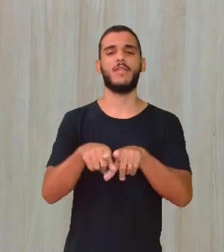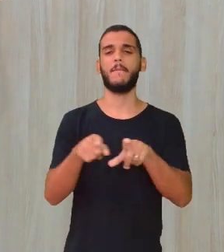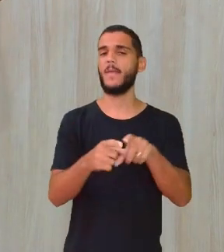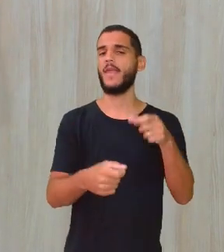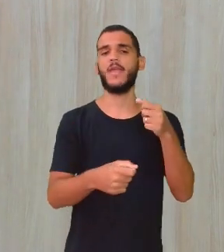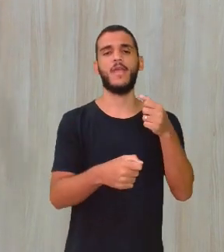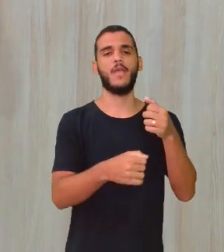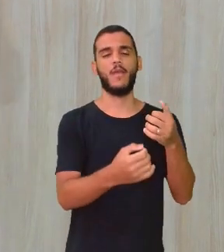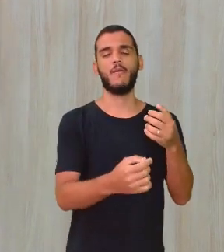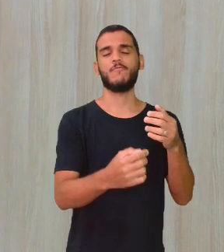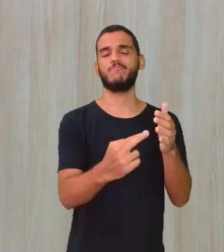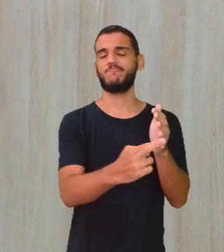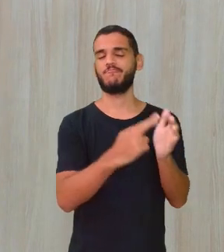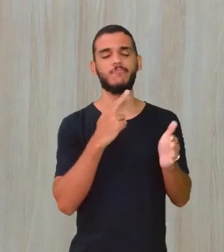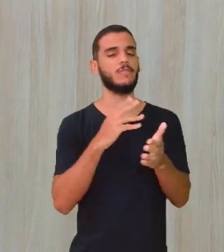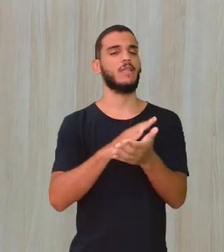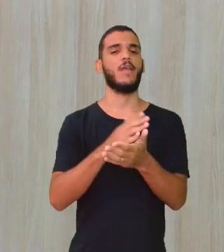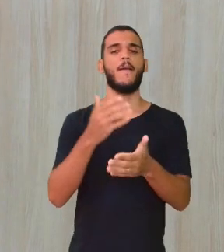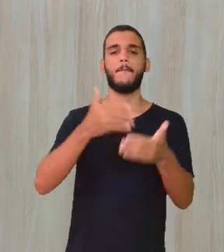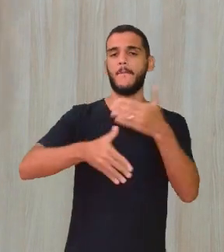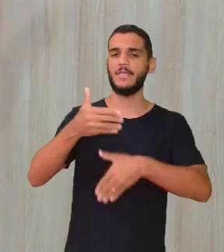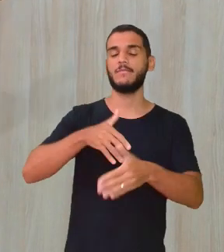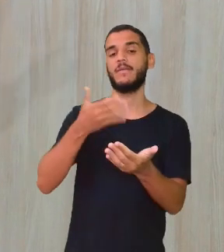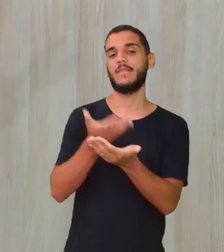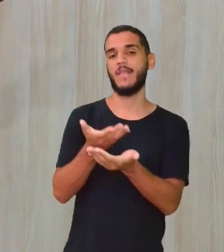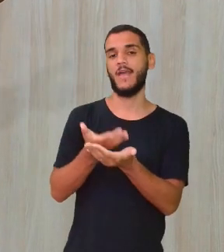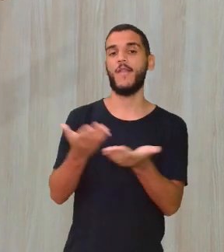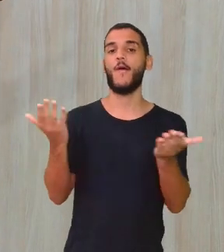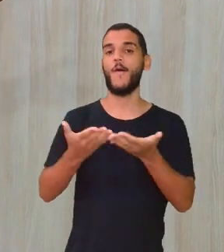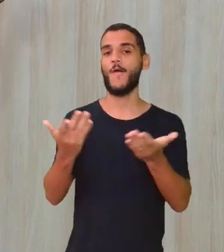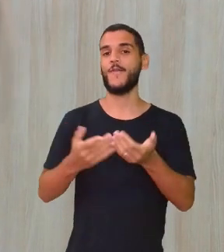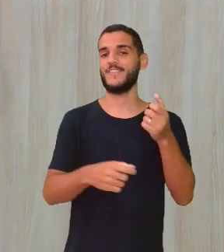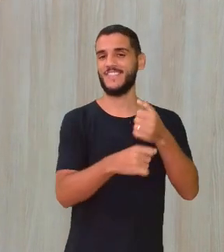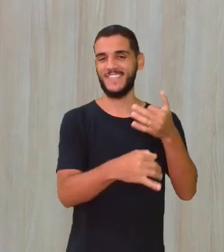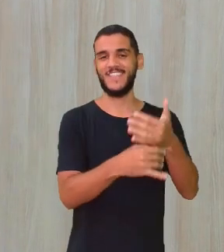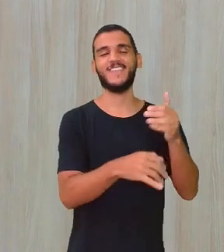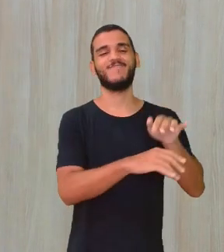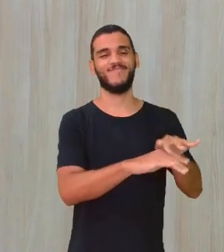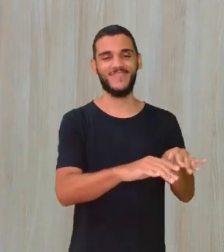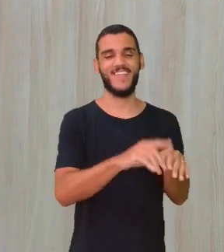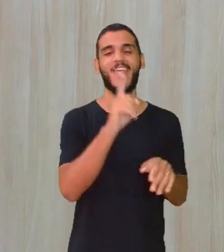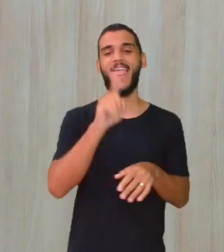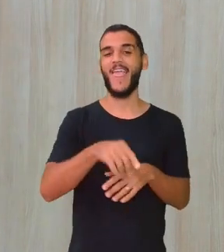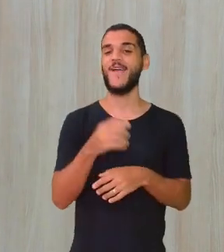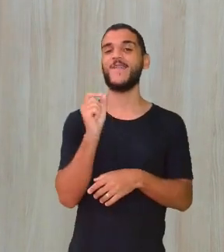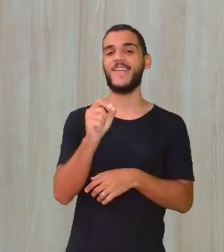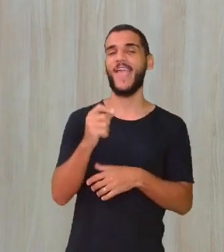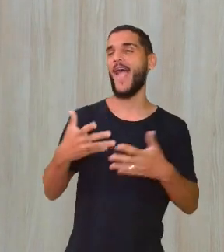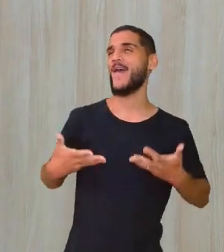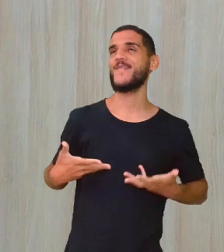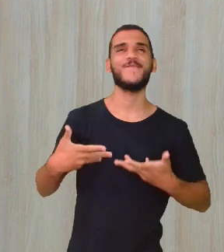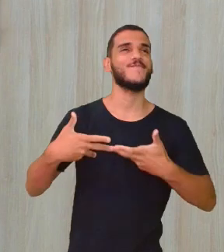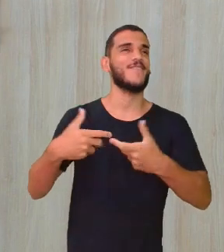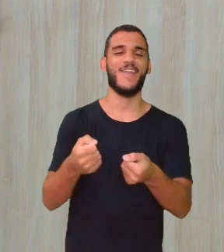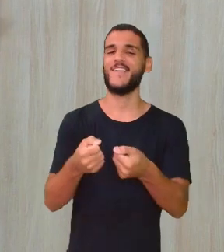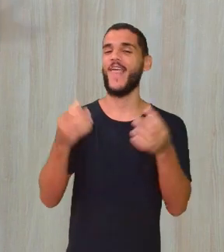vocês podem participar da nossa aula. E hoje quem faz nosso chat é a nossa queridíssima, incrível, maravilhosa.